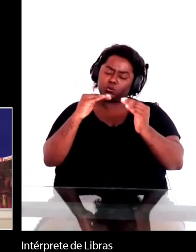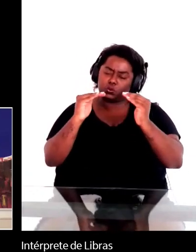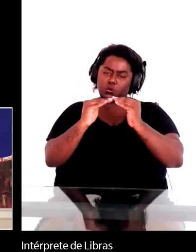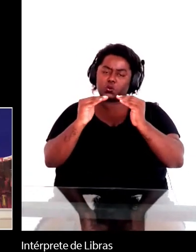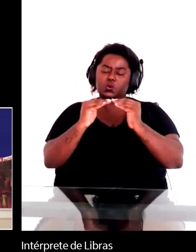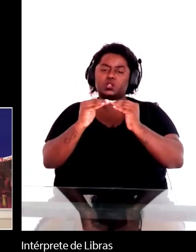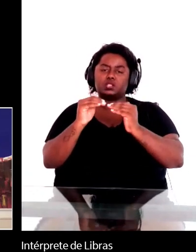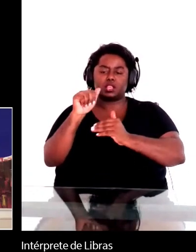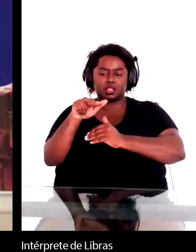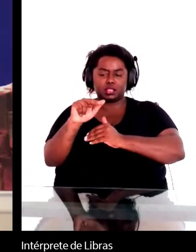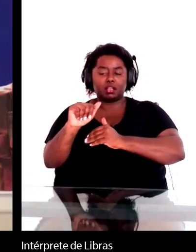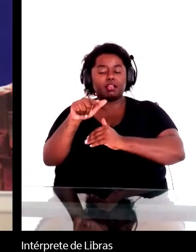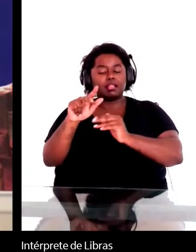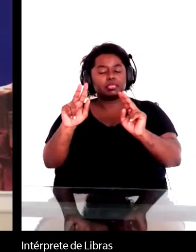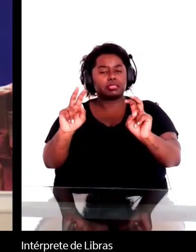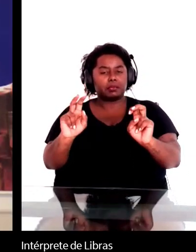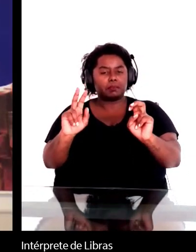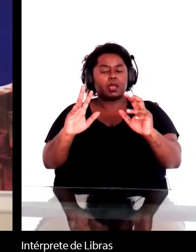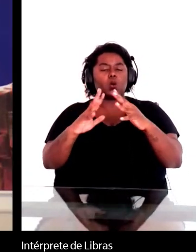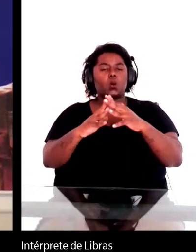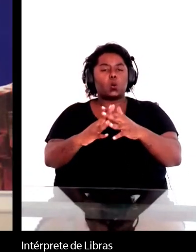de uma grande complexidade,